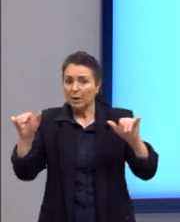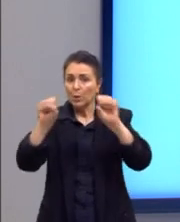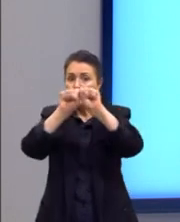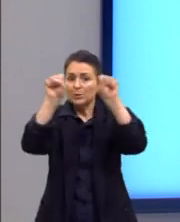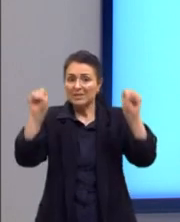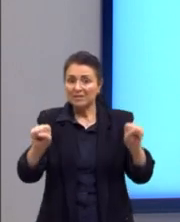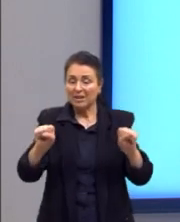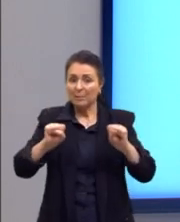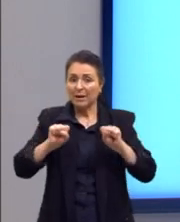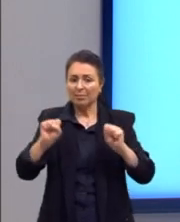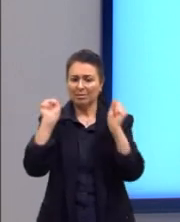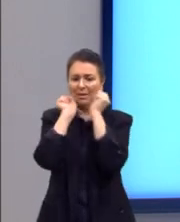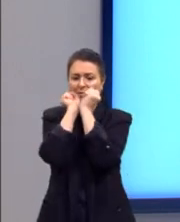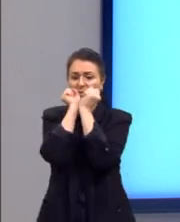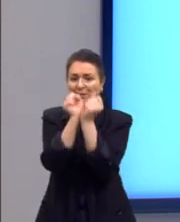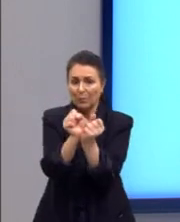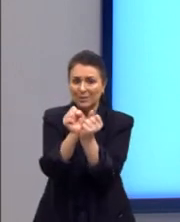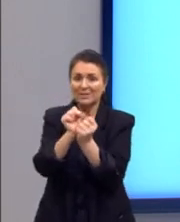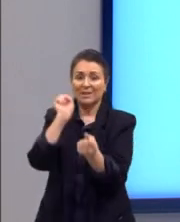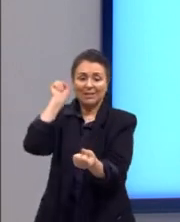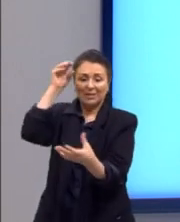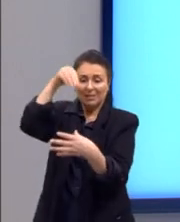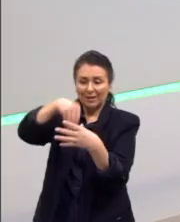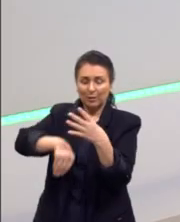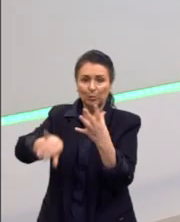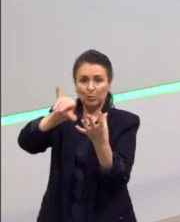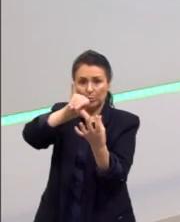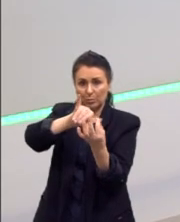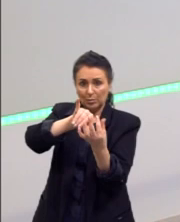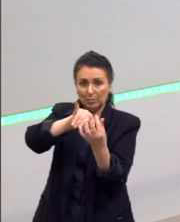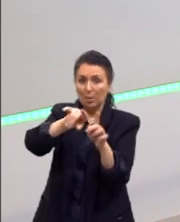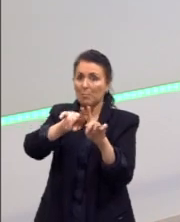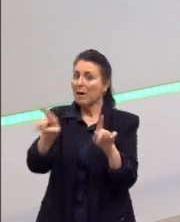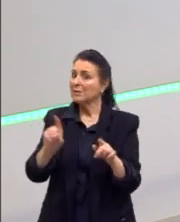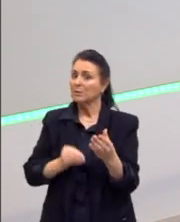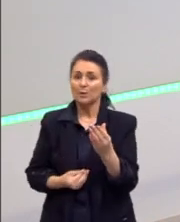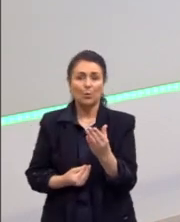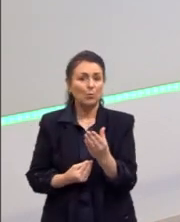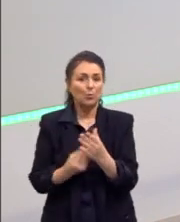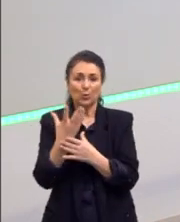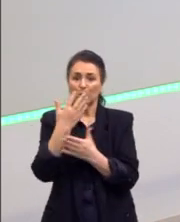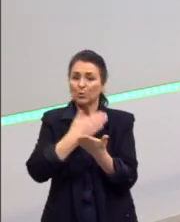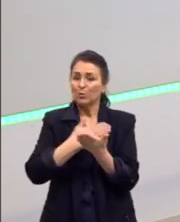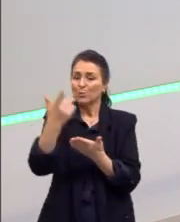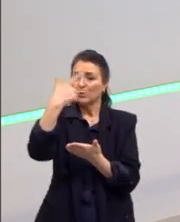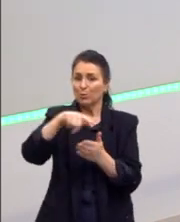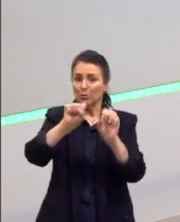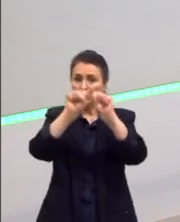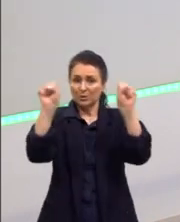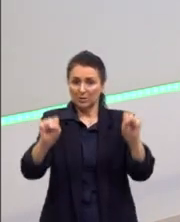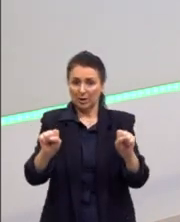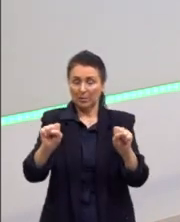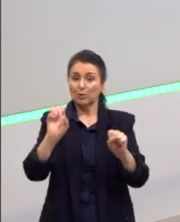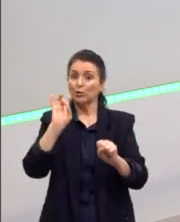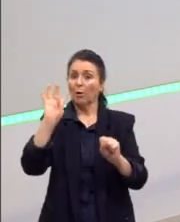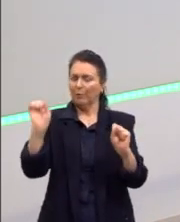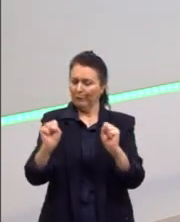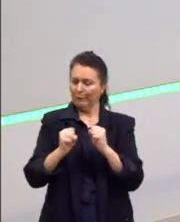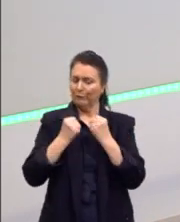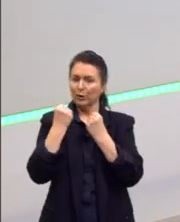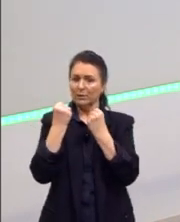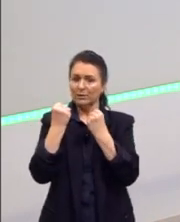escravocrata está dentro do capitalismo, mas isso não originou um novo sistema. Isso só fortaleceu o capitalismo.